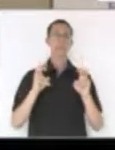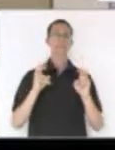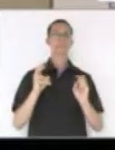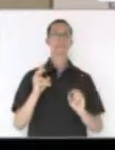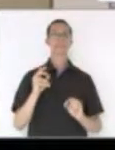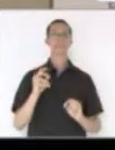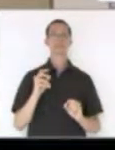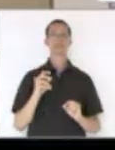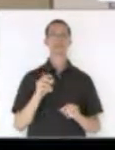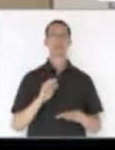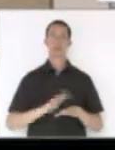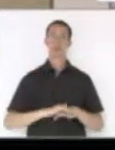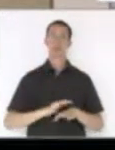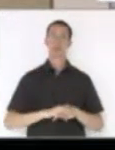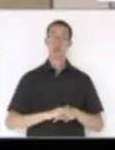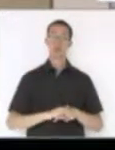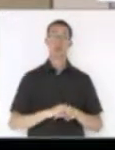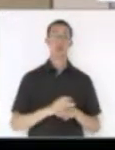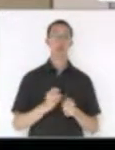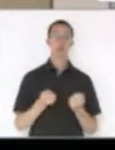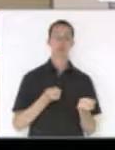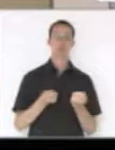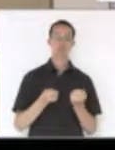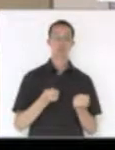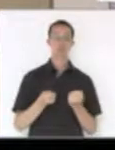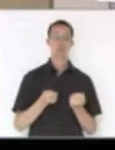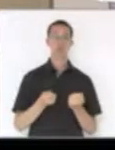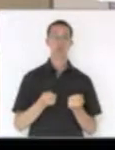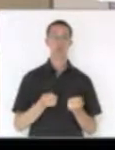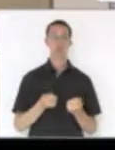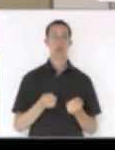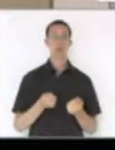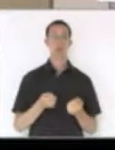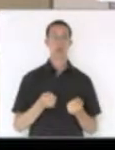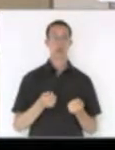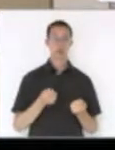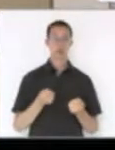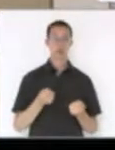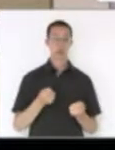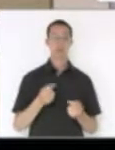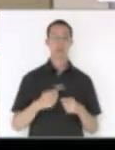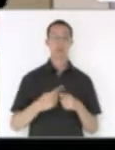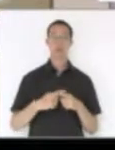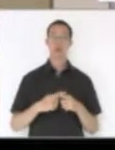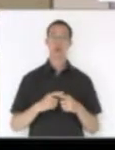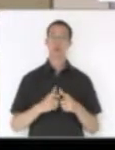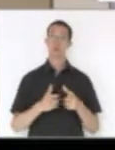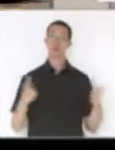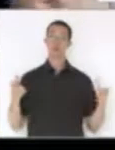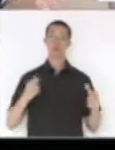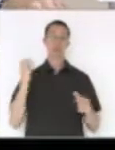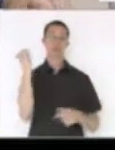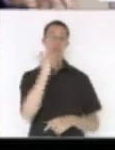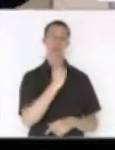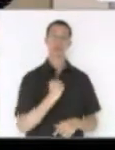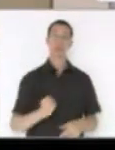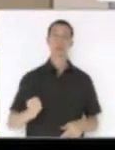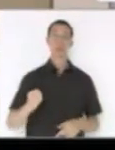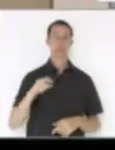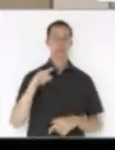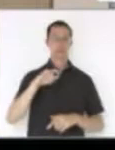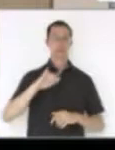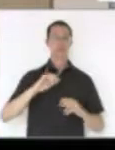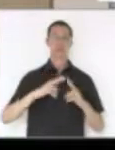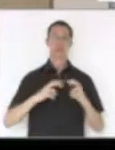das ações visando o controle do aumento de homicídios na capital do Estado. Em discussão, não haveria o que que